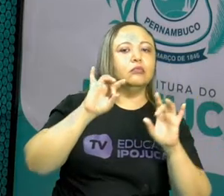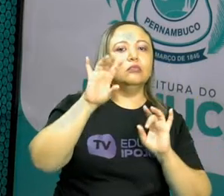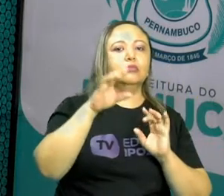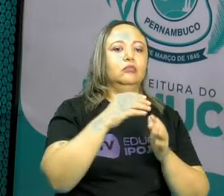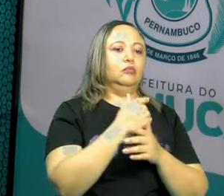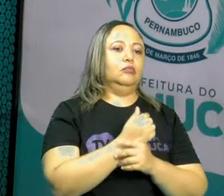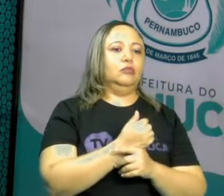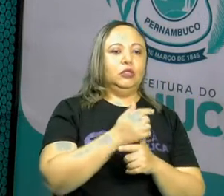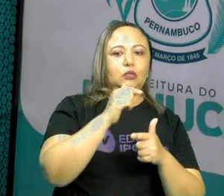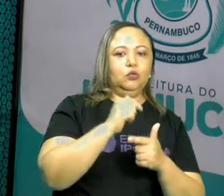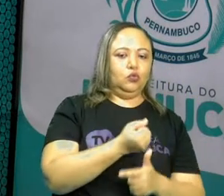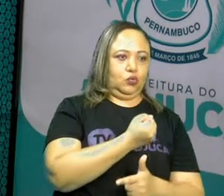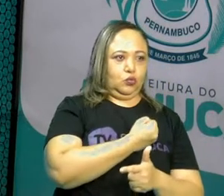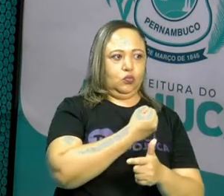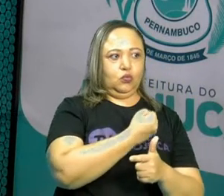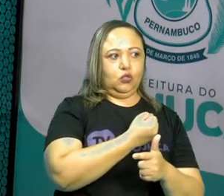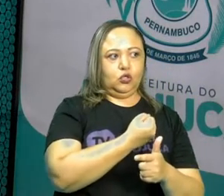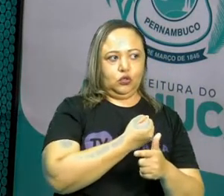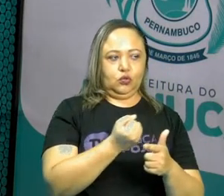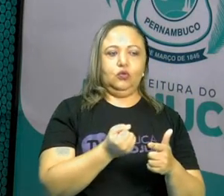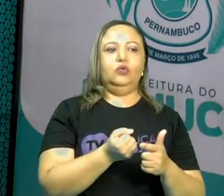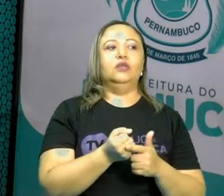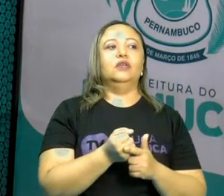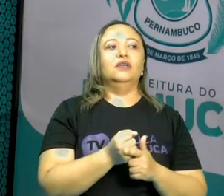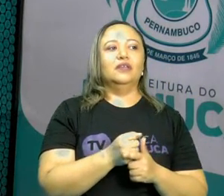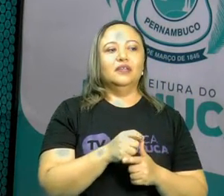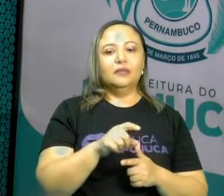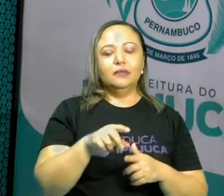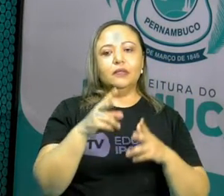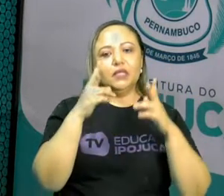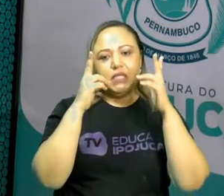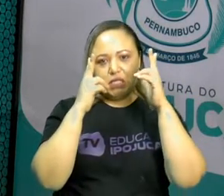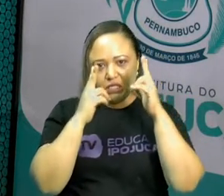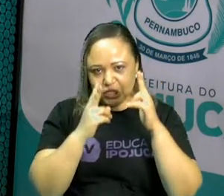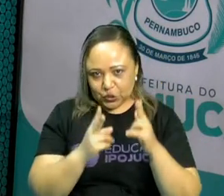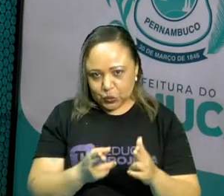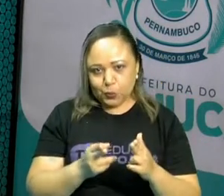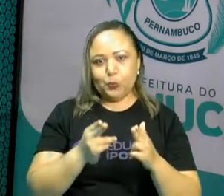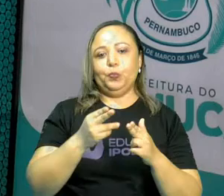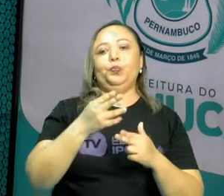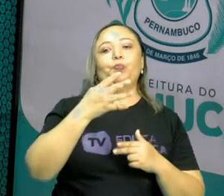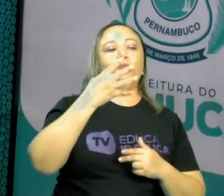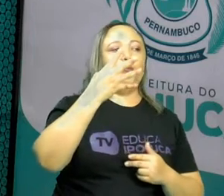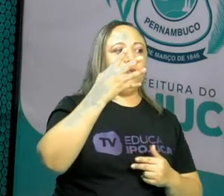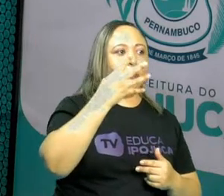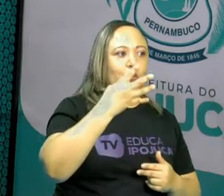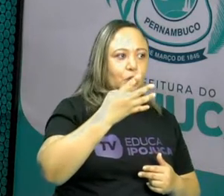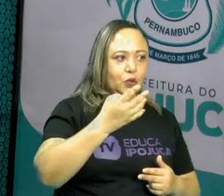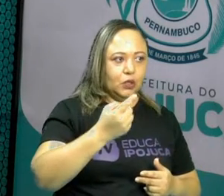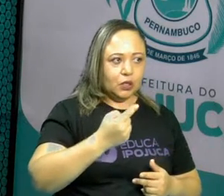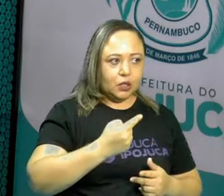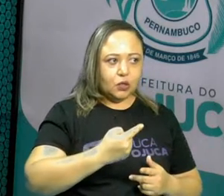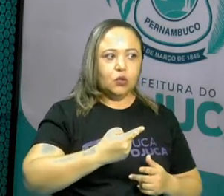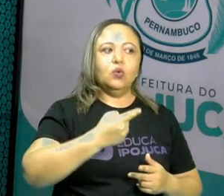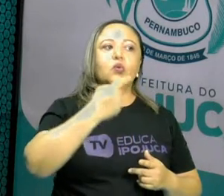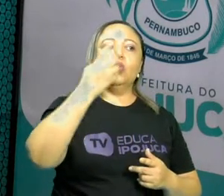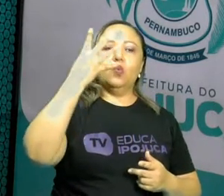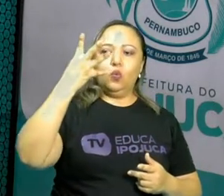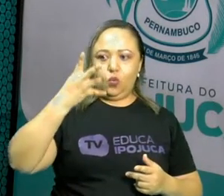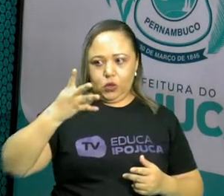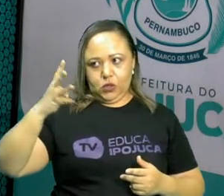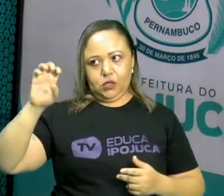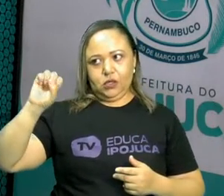multiplicações das pontas, elas vão dar exatamente o mesmo valor. Uma vez 48,